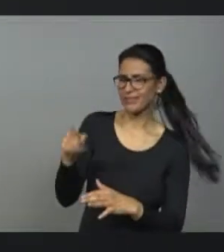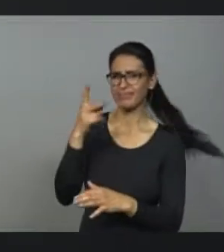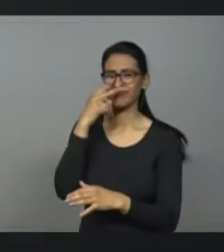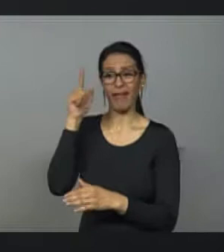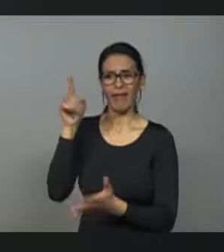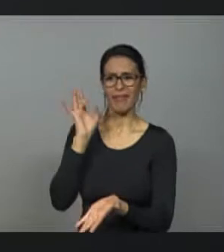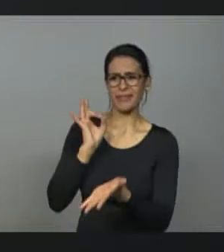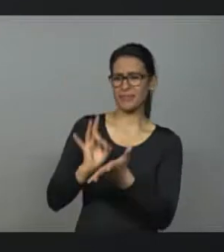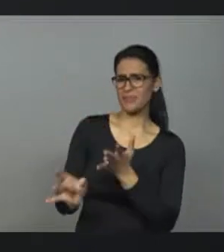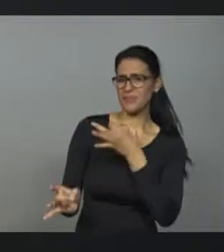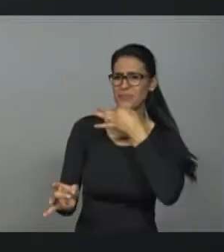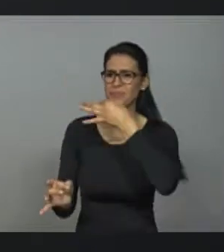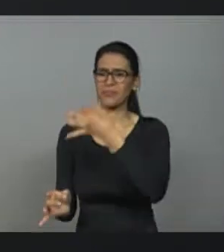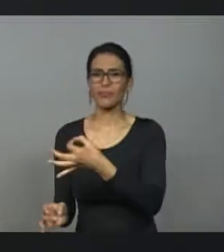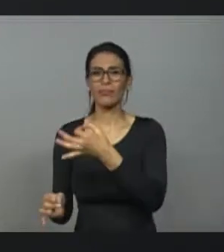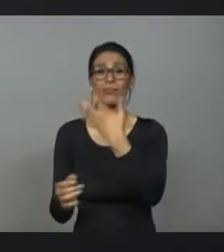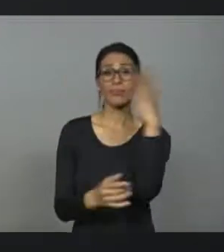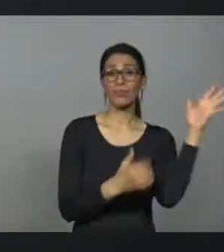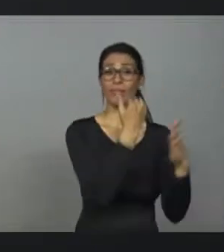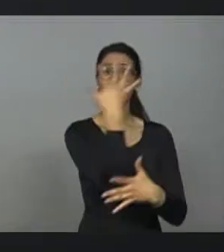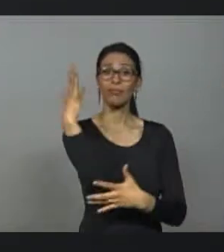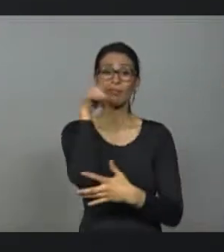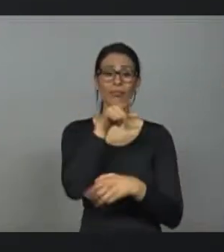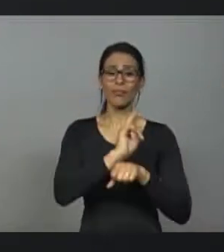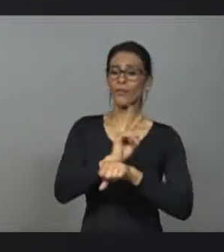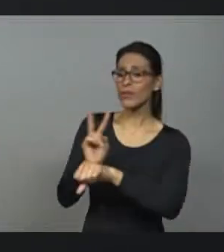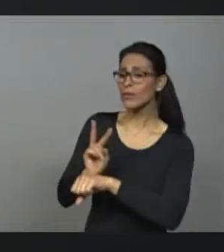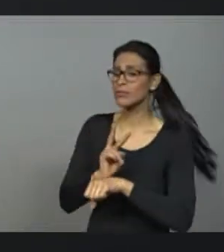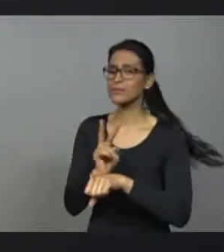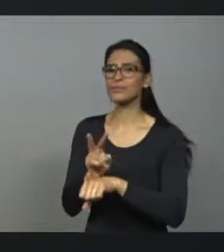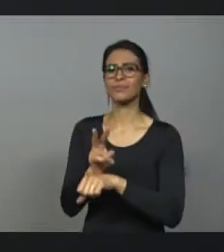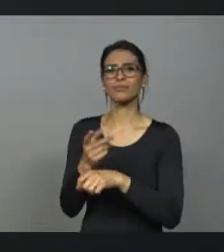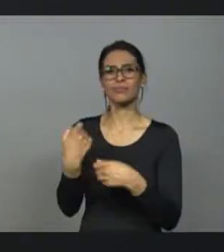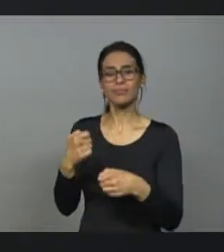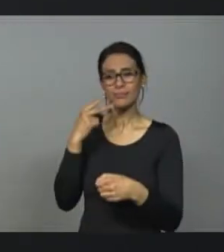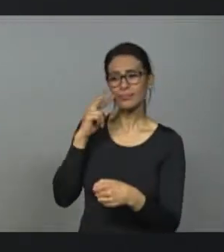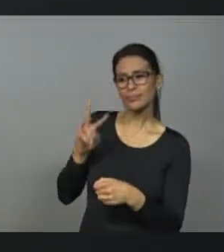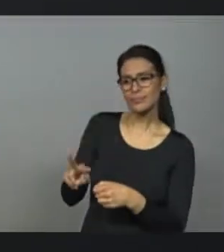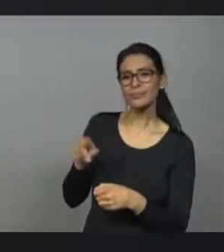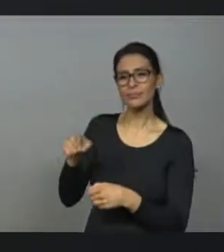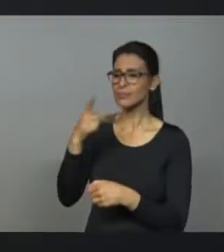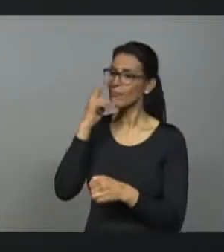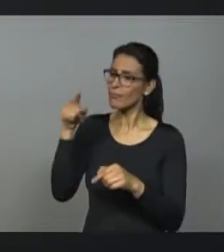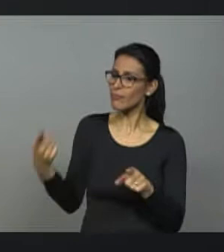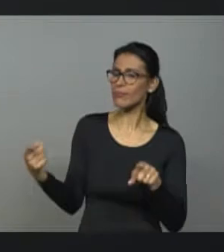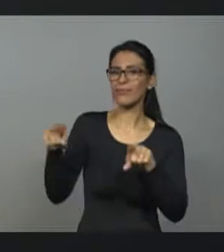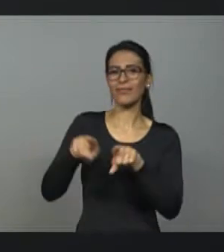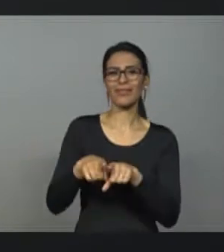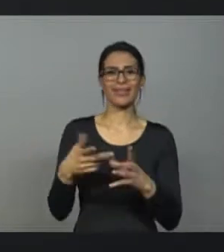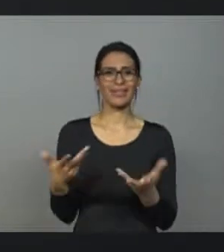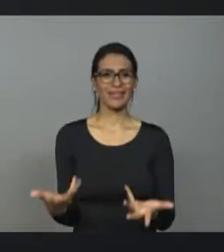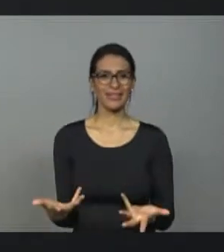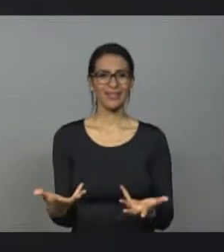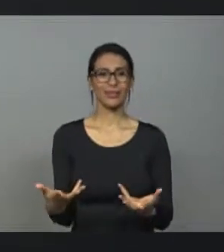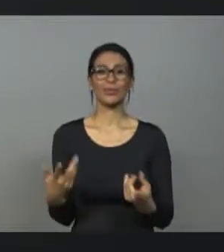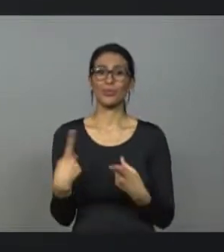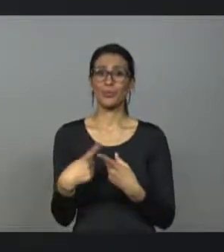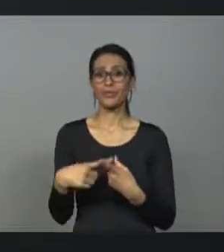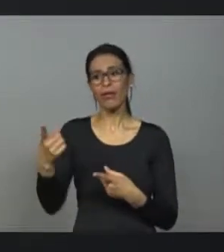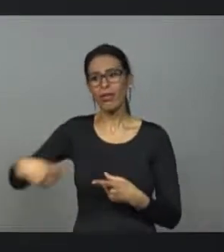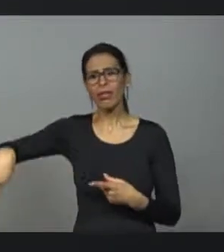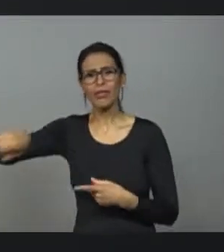e de maneira hostil pelos órgãos de fiscalização, não só ambiental, os órgãos de fiscalização geral do aparato do Estado, que empreendem